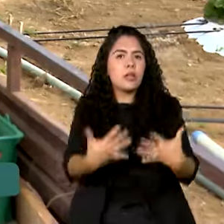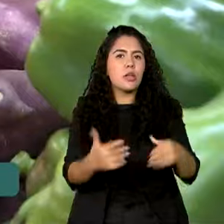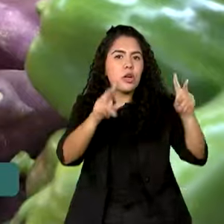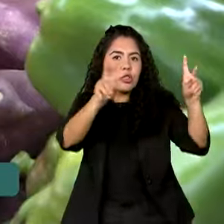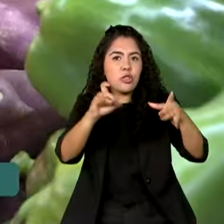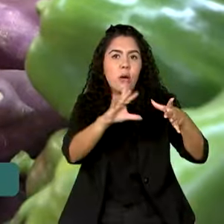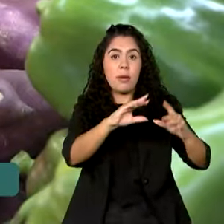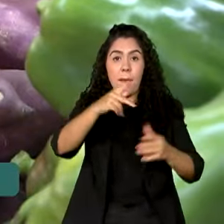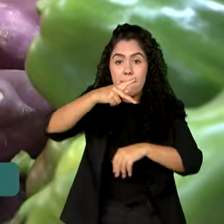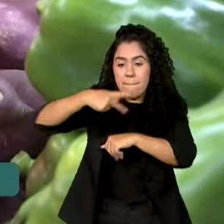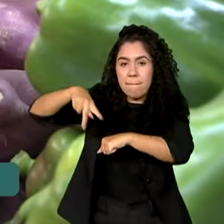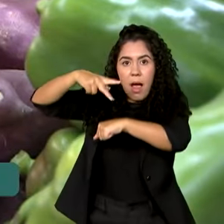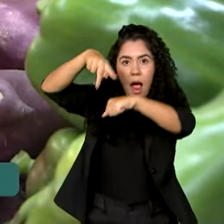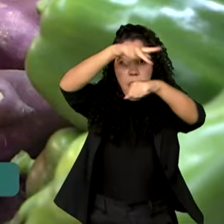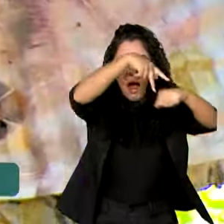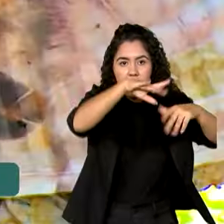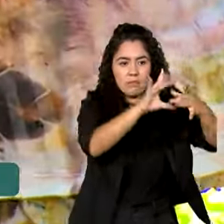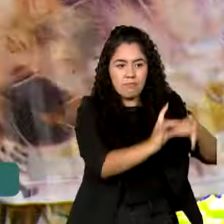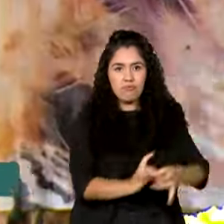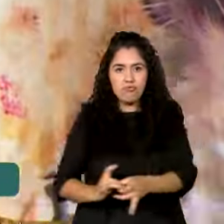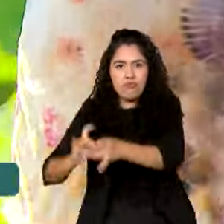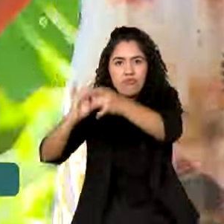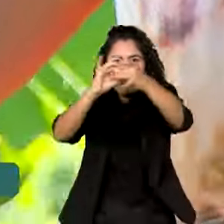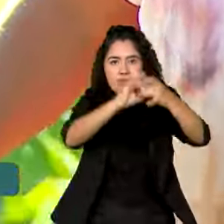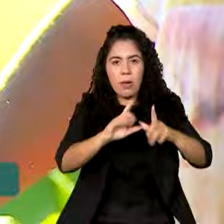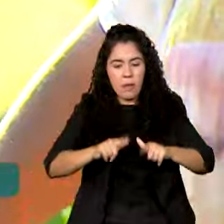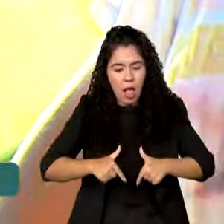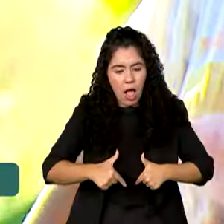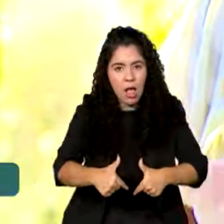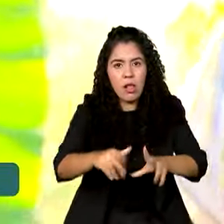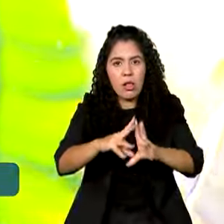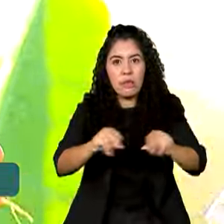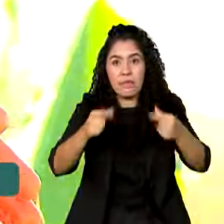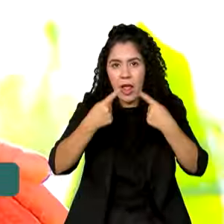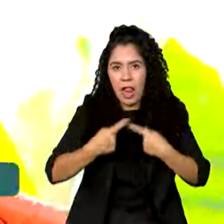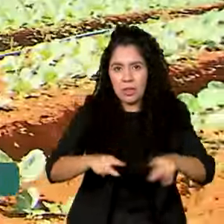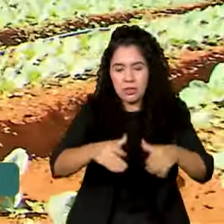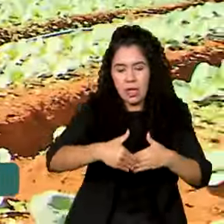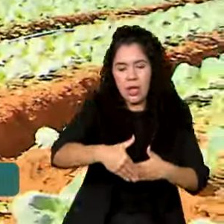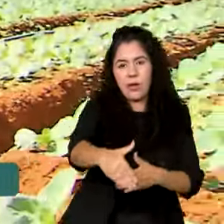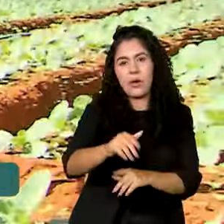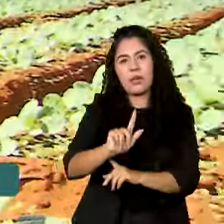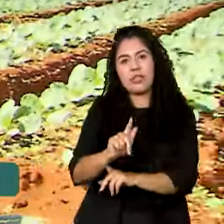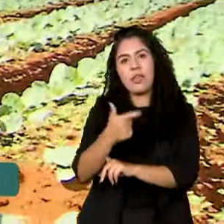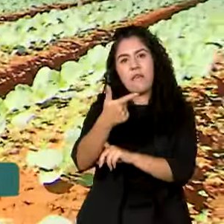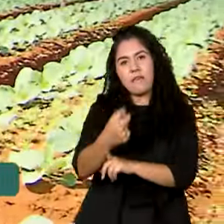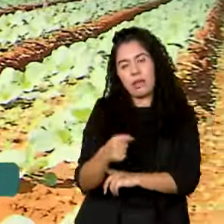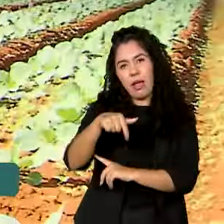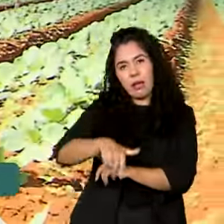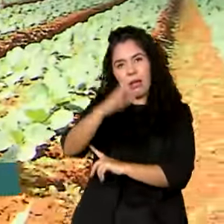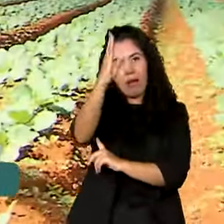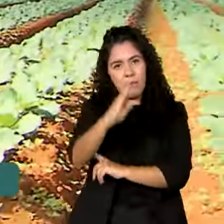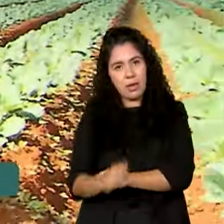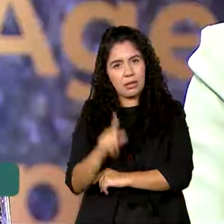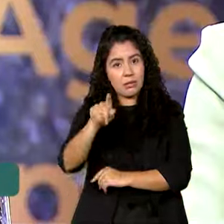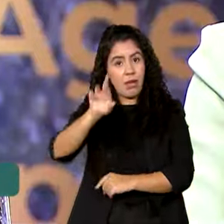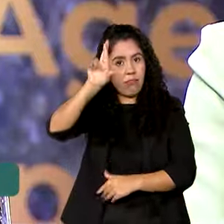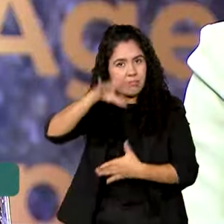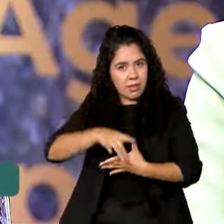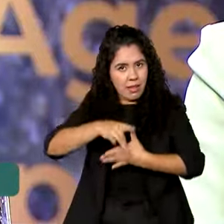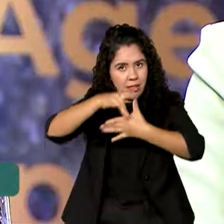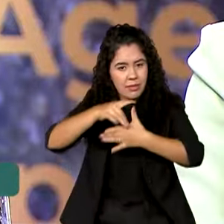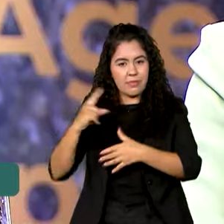Aliança Global contra a Fome, que será lançada no G20 pelo Brasil, que preside o grupo este ano.